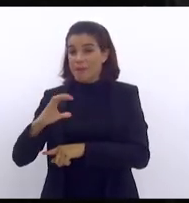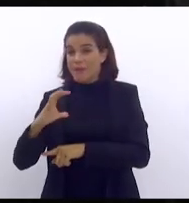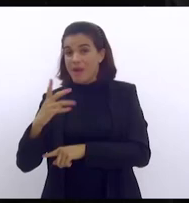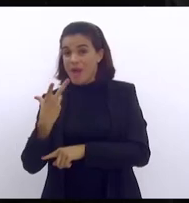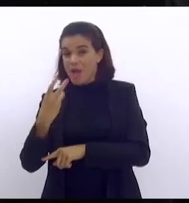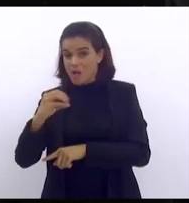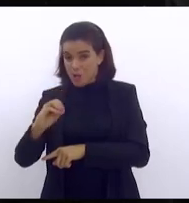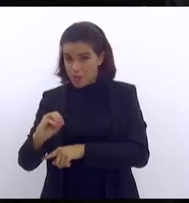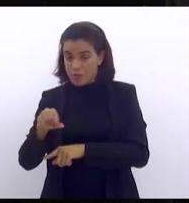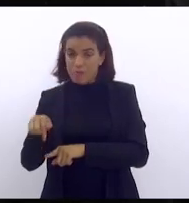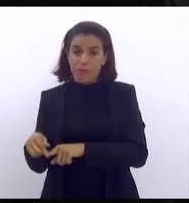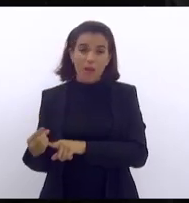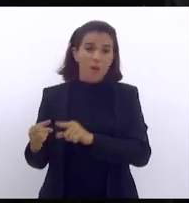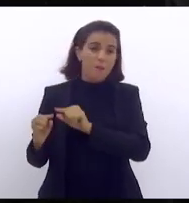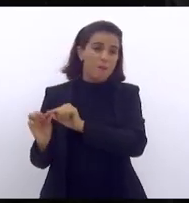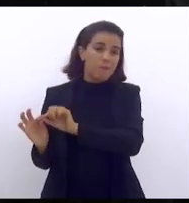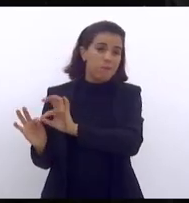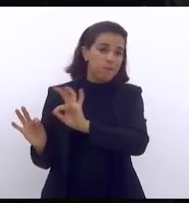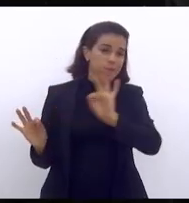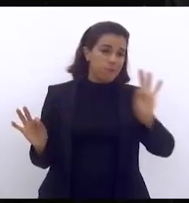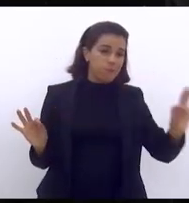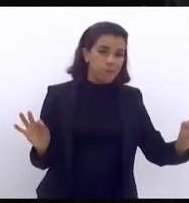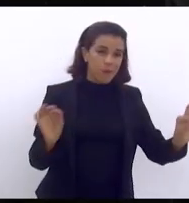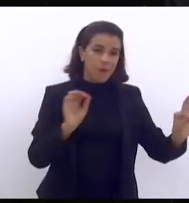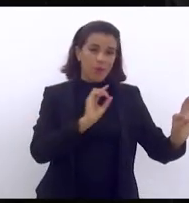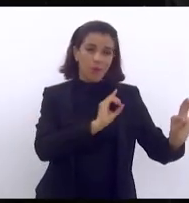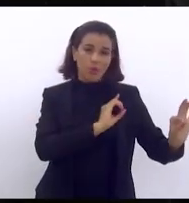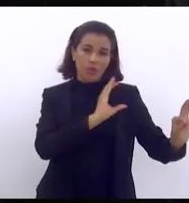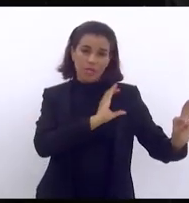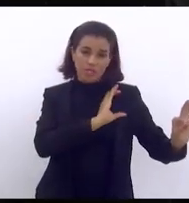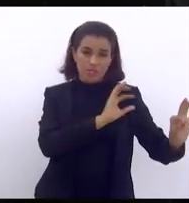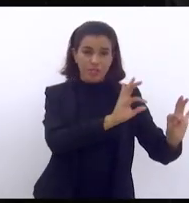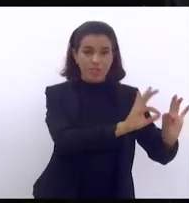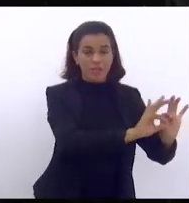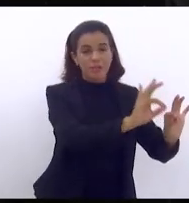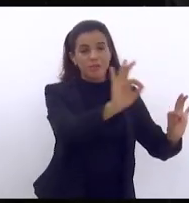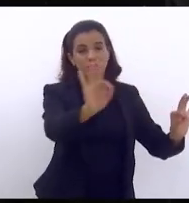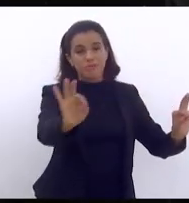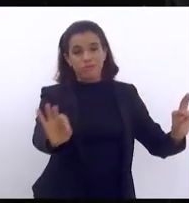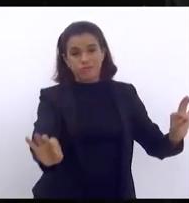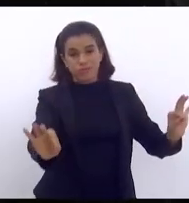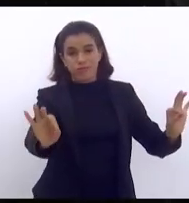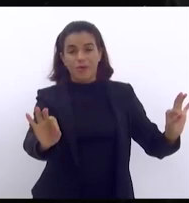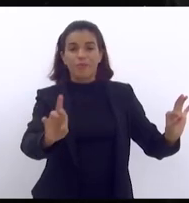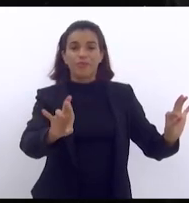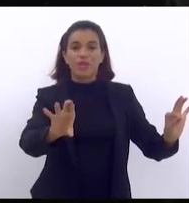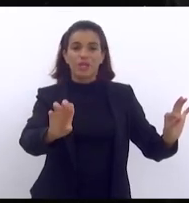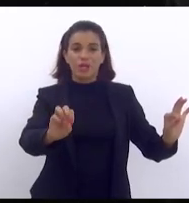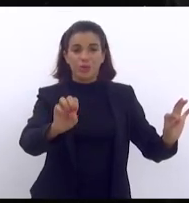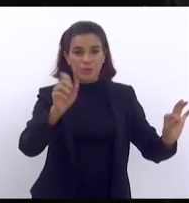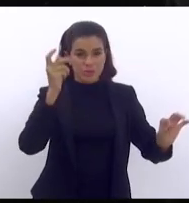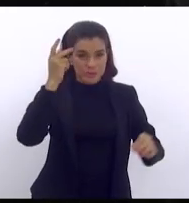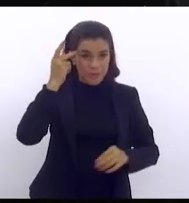até Caxias e de Caxias depois até a Rio São Paulo